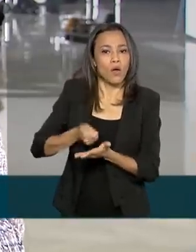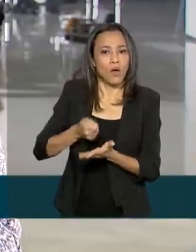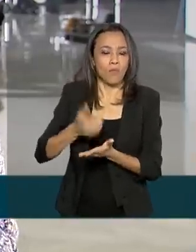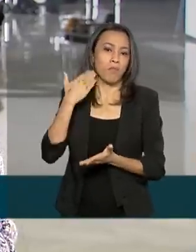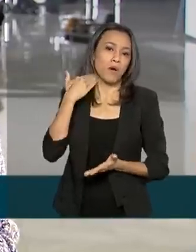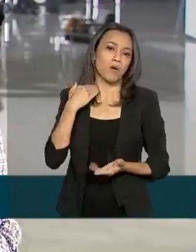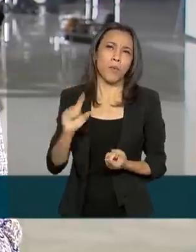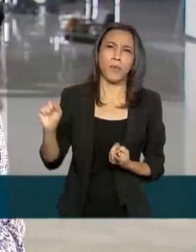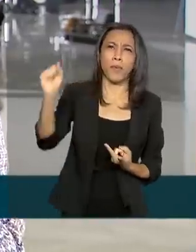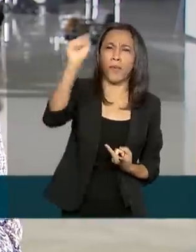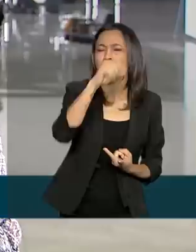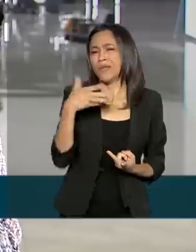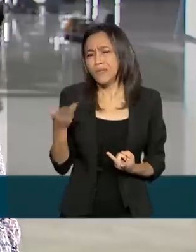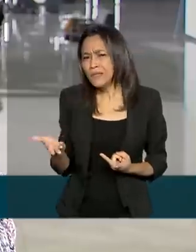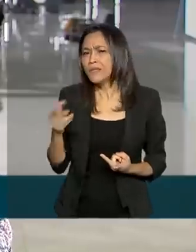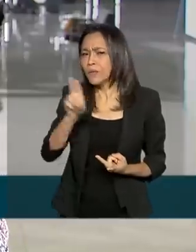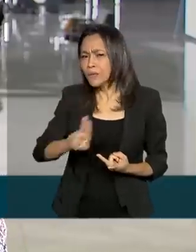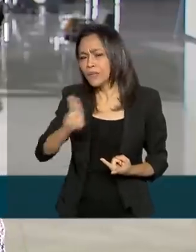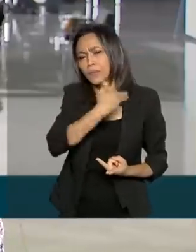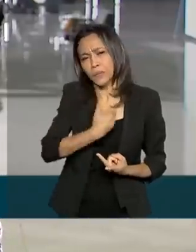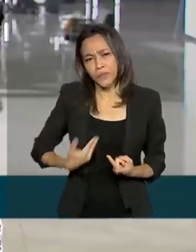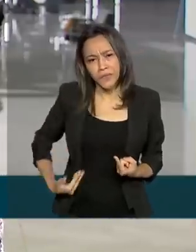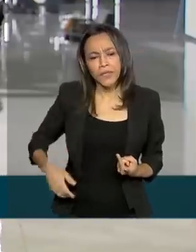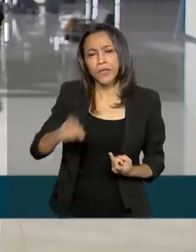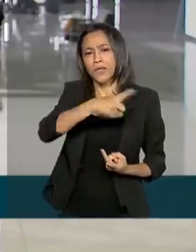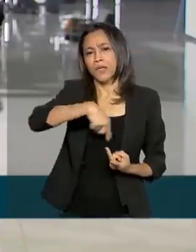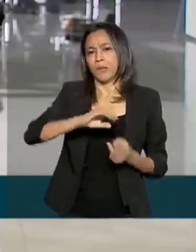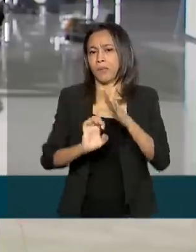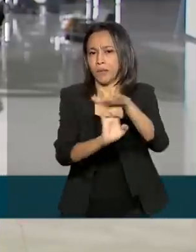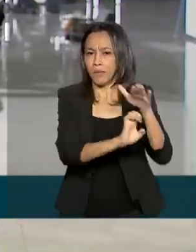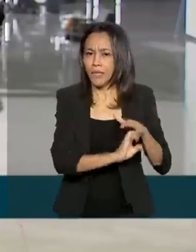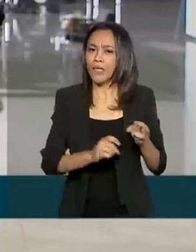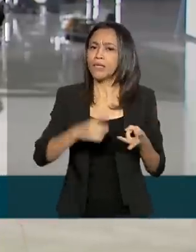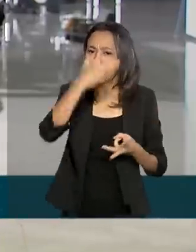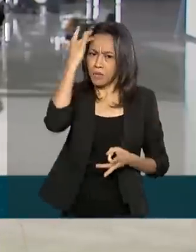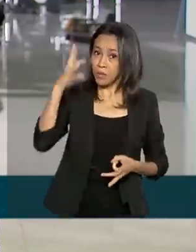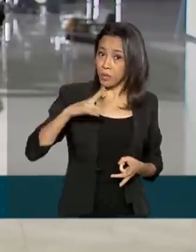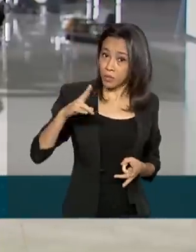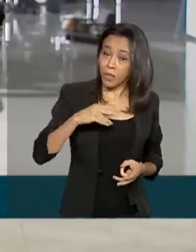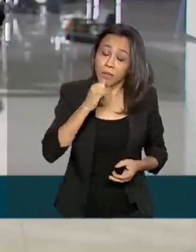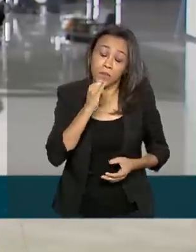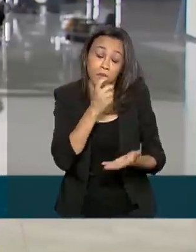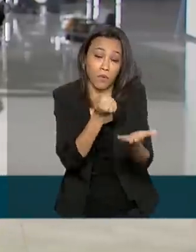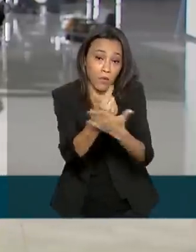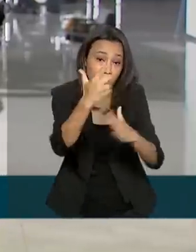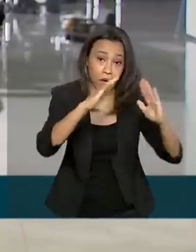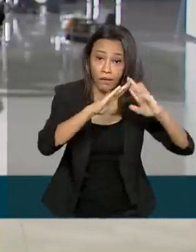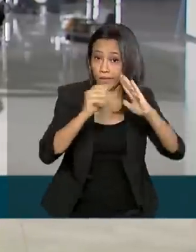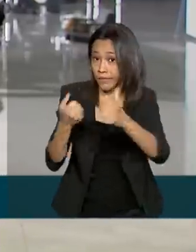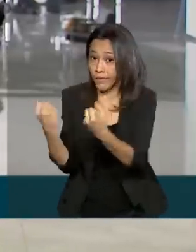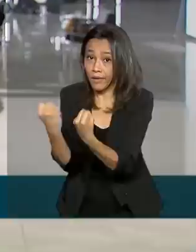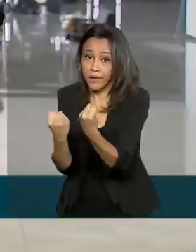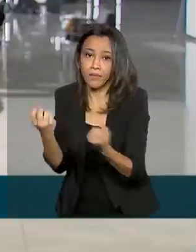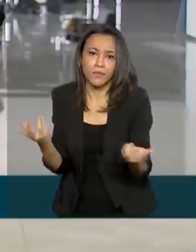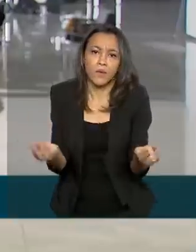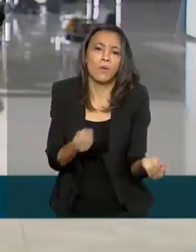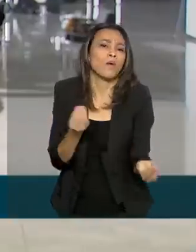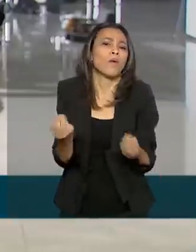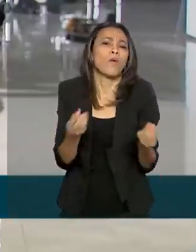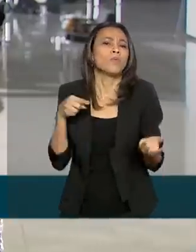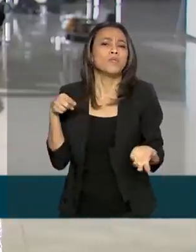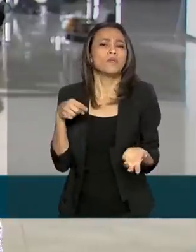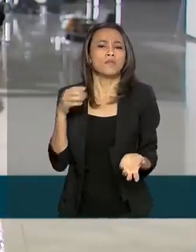serve para governo, para empresas e para pessoas físicas. Quando se compra um carro ou uma casa, por exemplo, então, de que forma que pode